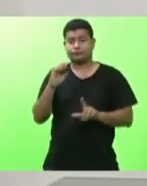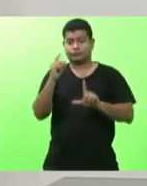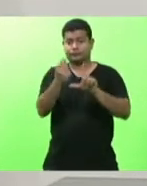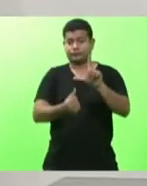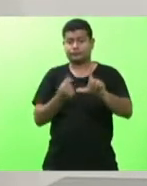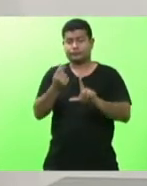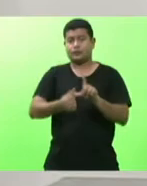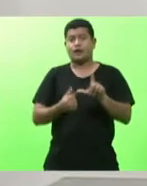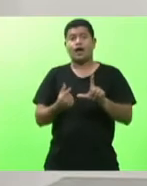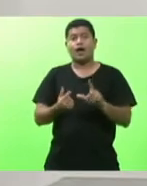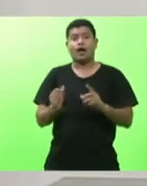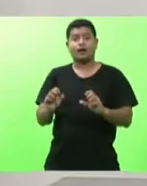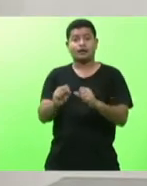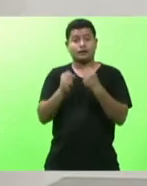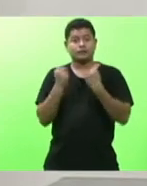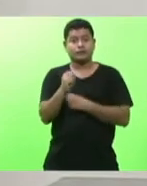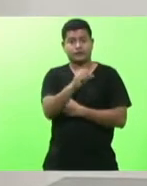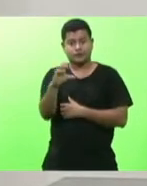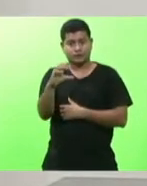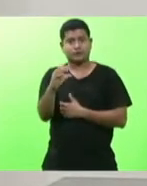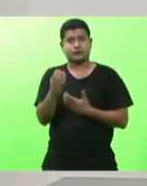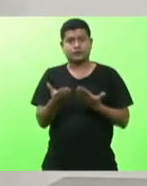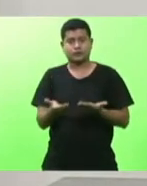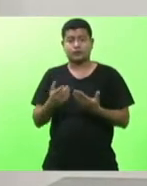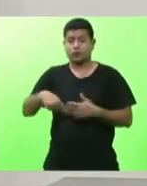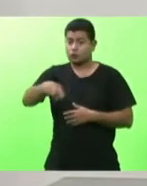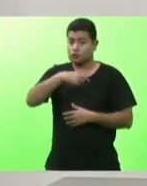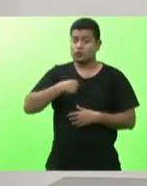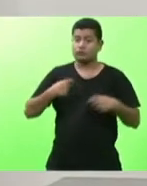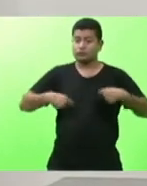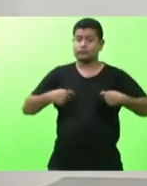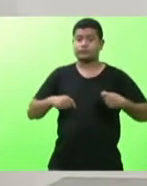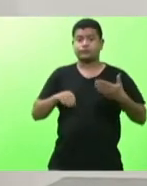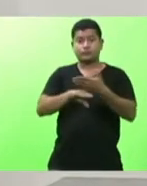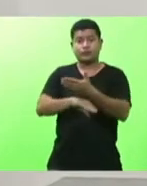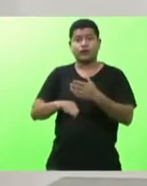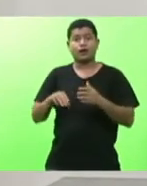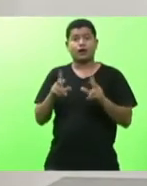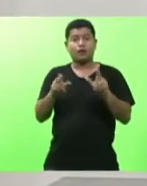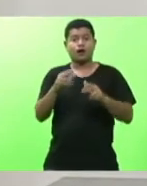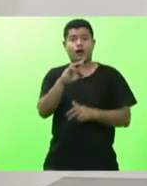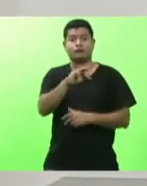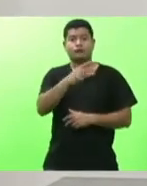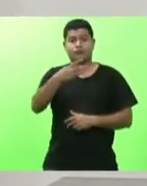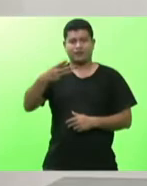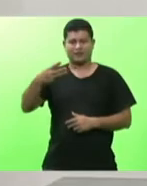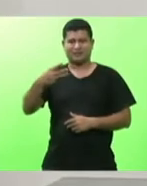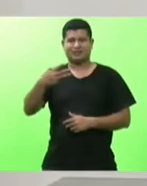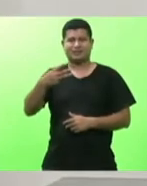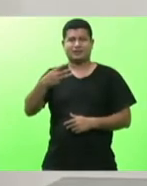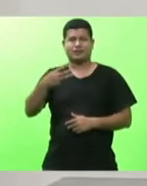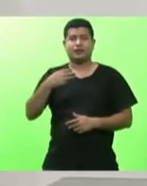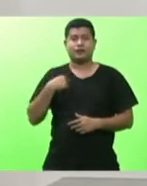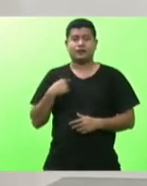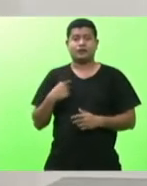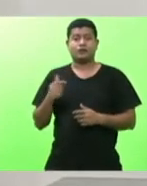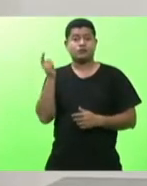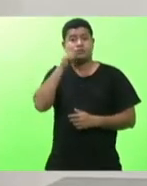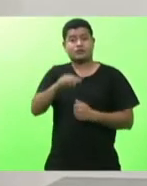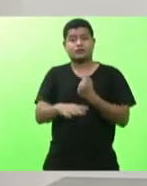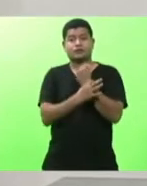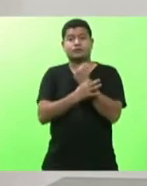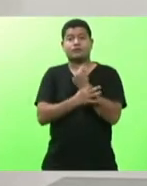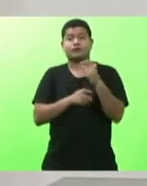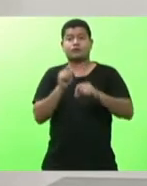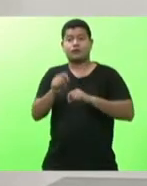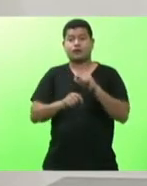manifestarmos enquanto cidadãos assim como a Fiesc já o fez para que sejam assegurados no planejamento